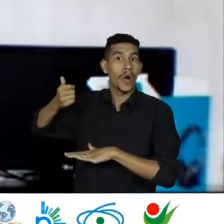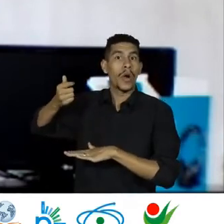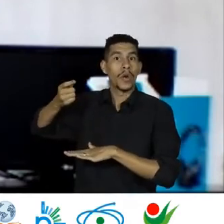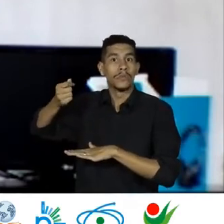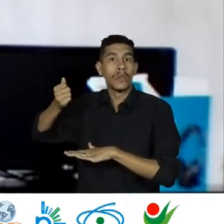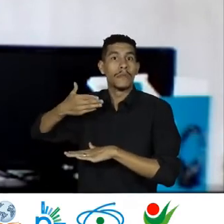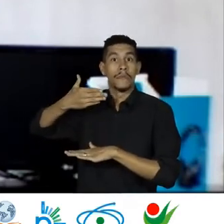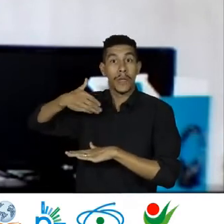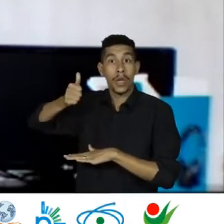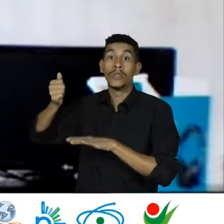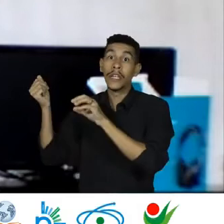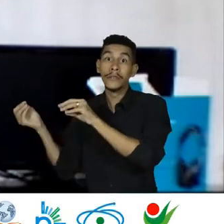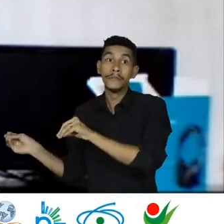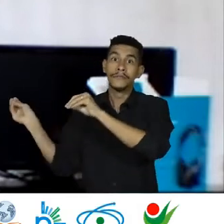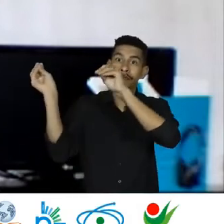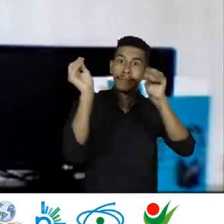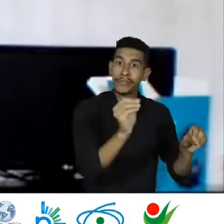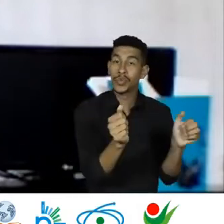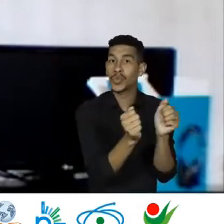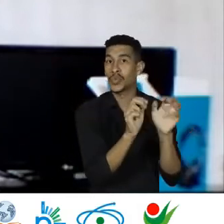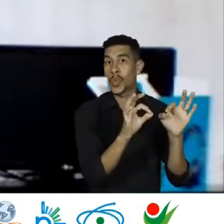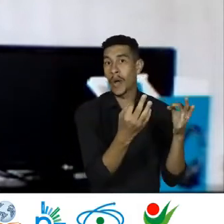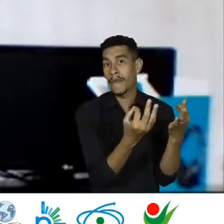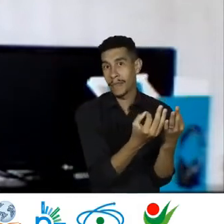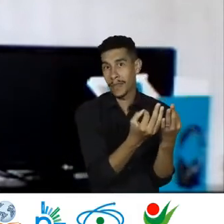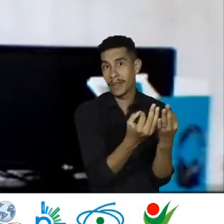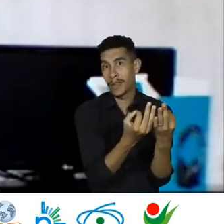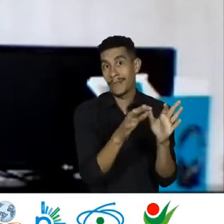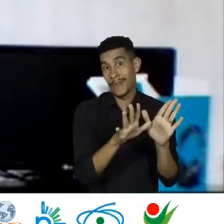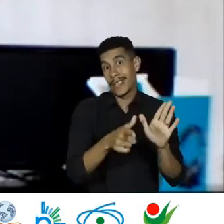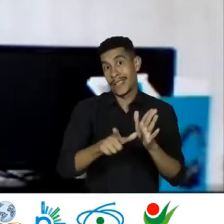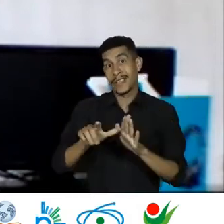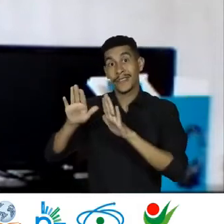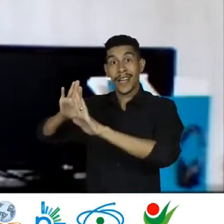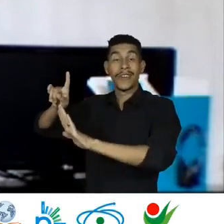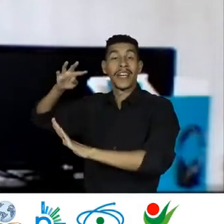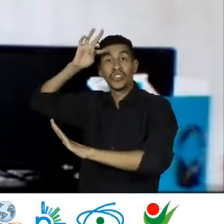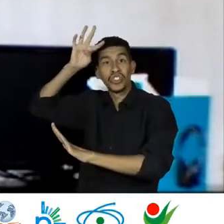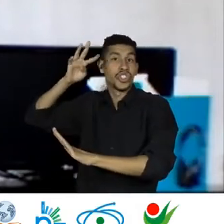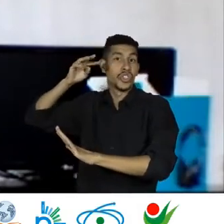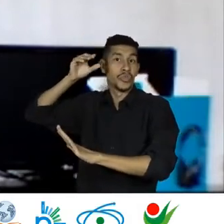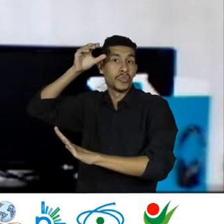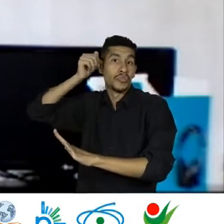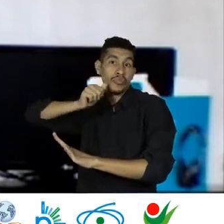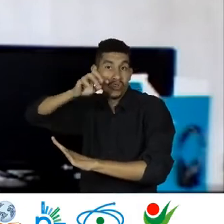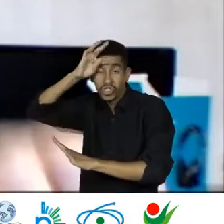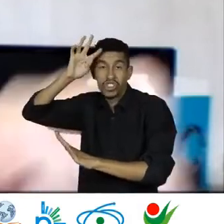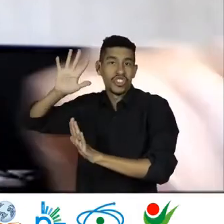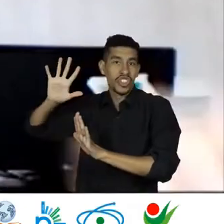Estabilizado Para ir Então você vê Hoje as crianças Migrando junto Também Então essa é Uma preocupação Que tem